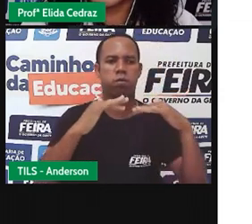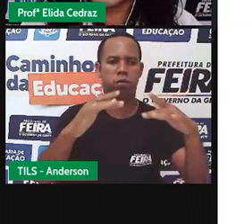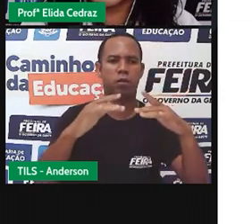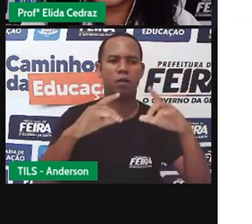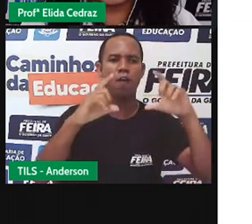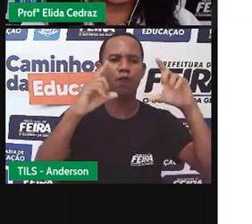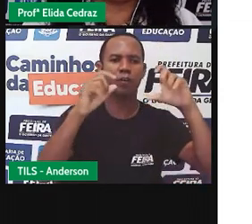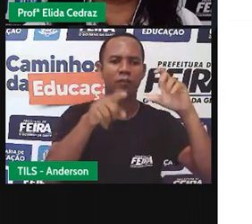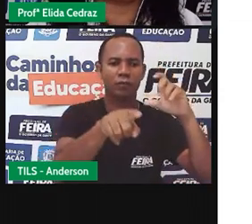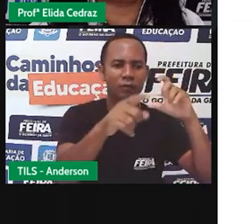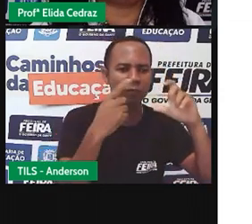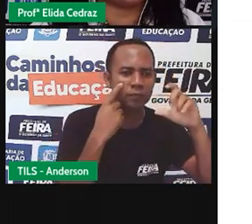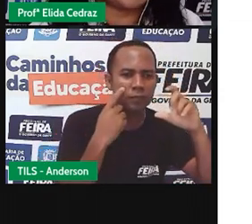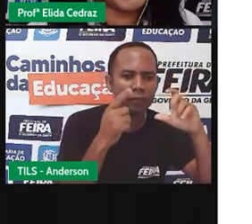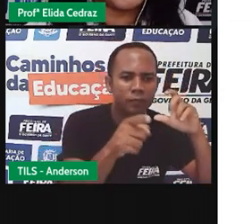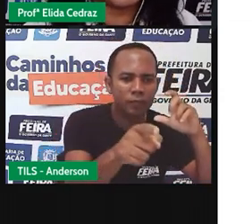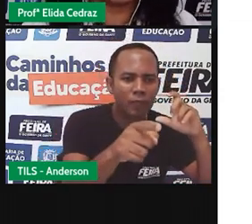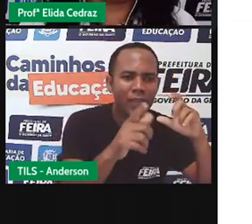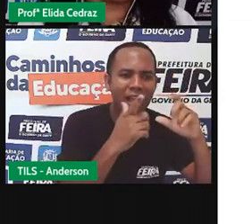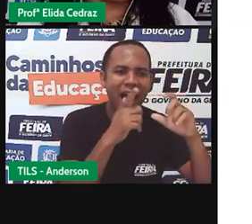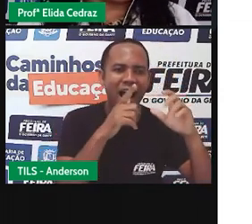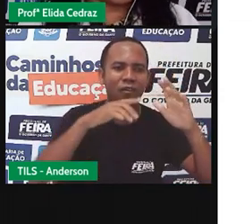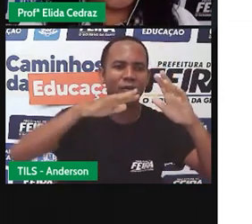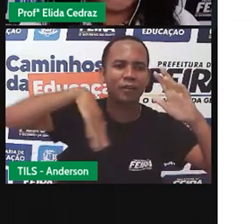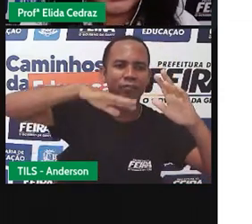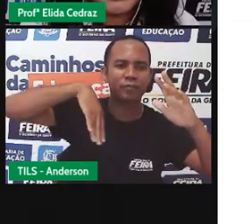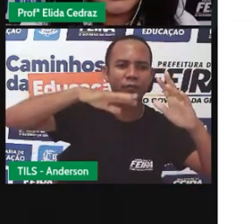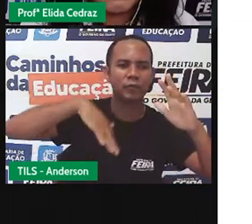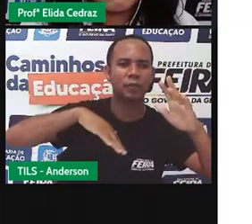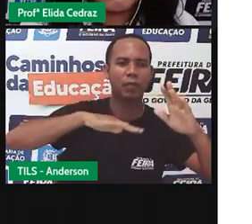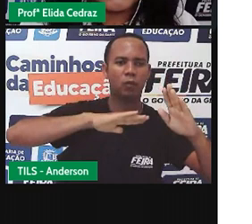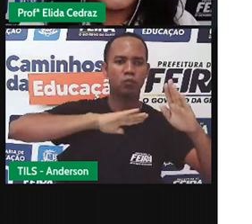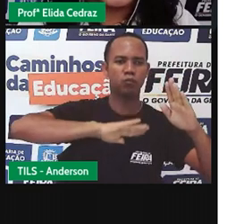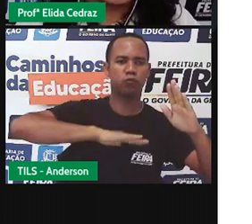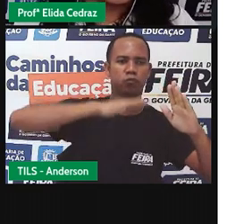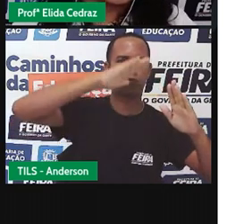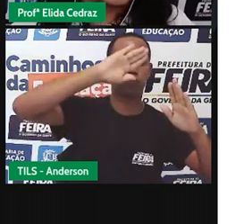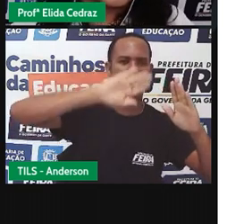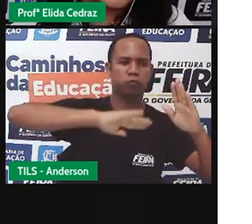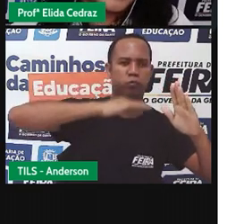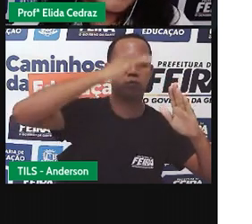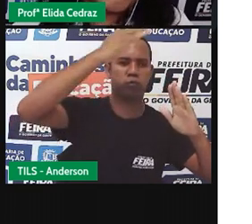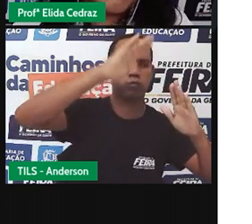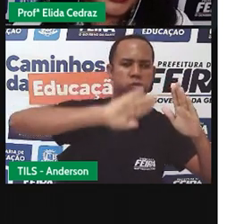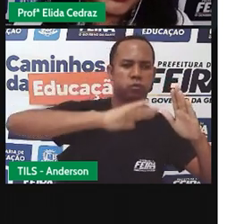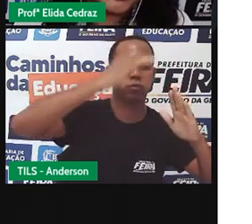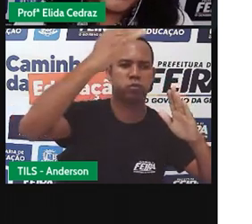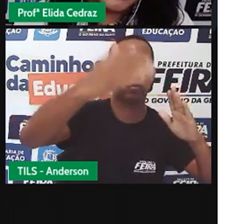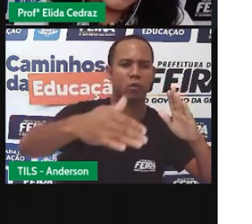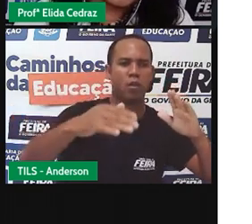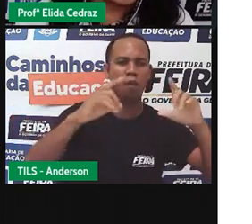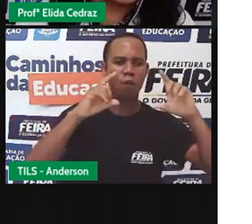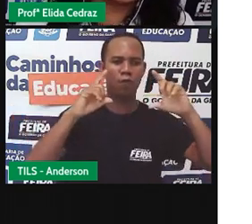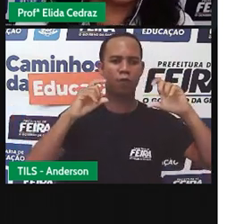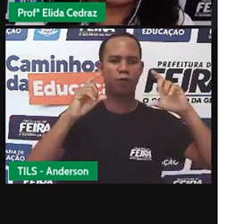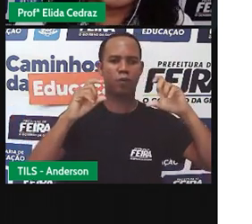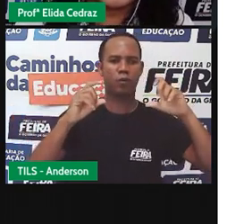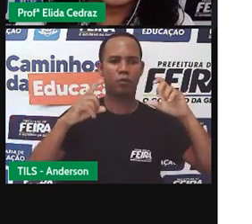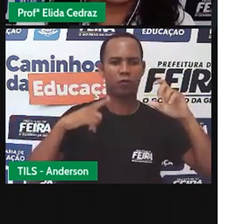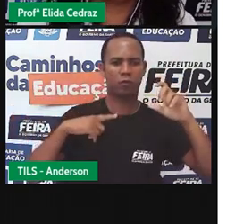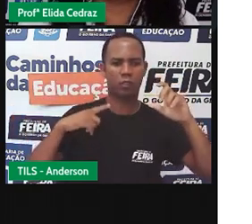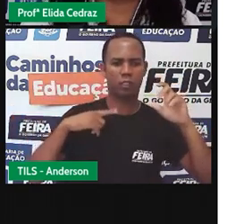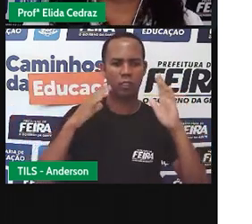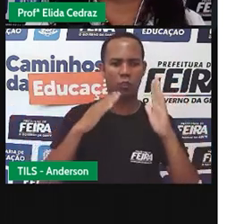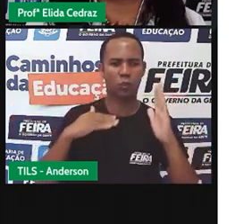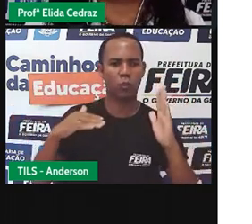foto que tem ali é a foto do mar formando ondas. A foto tem tudo a